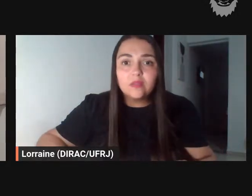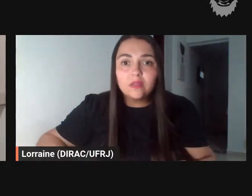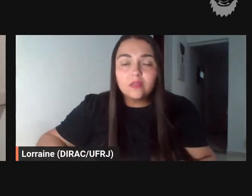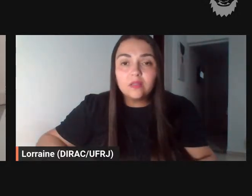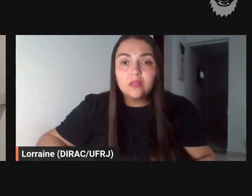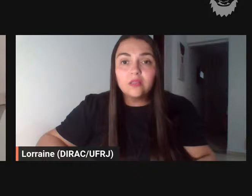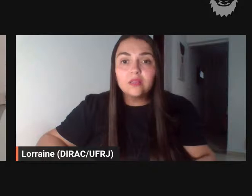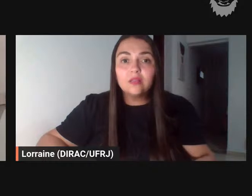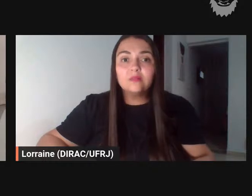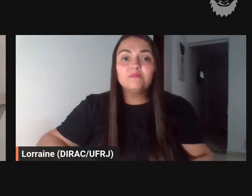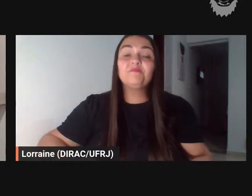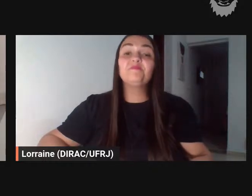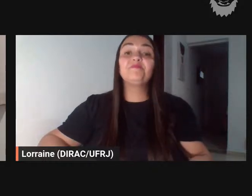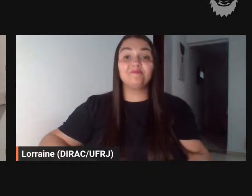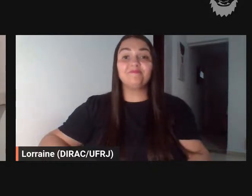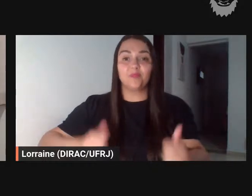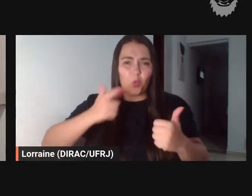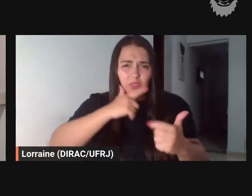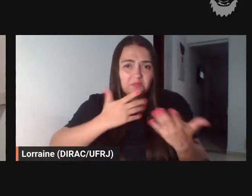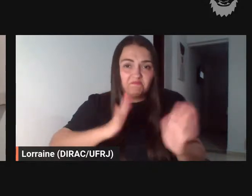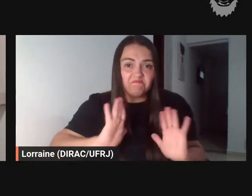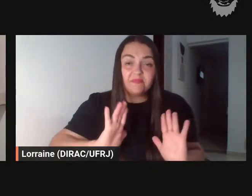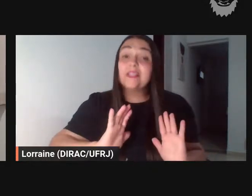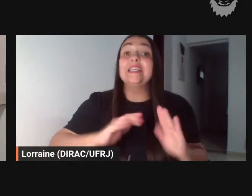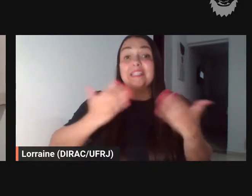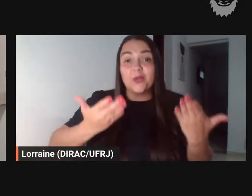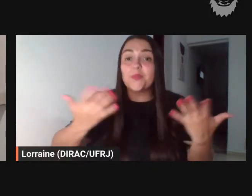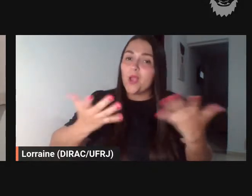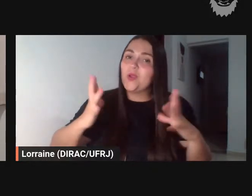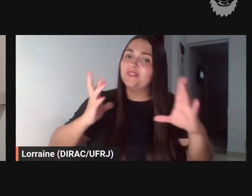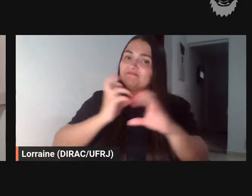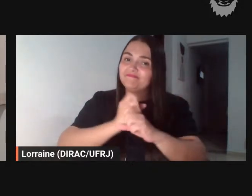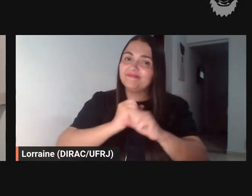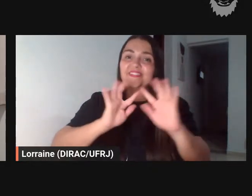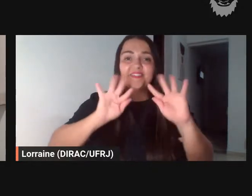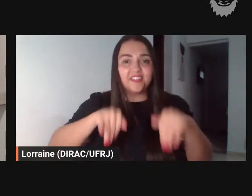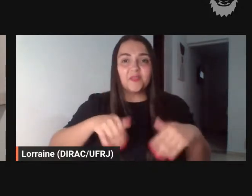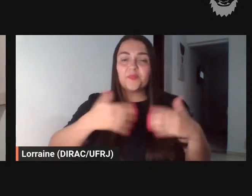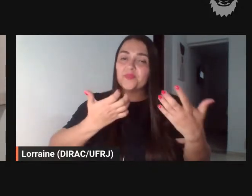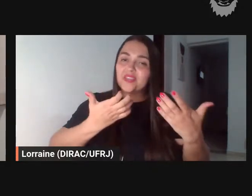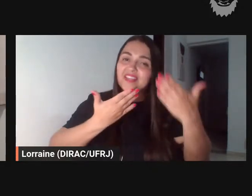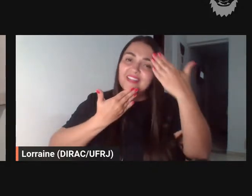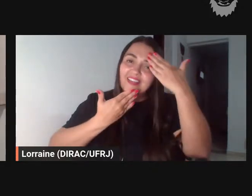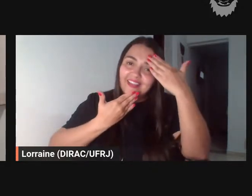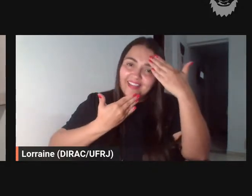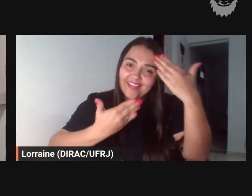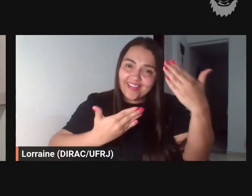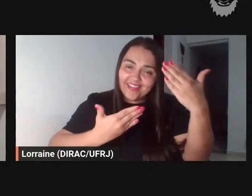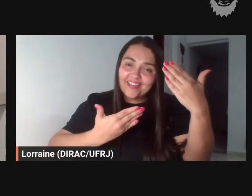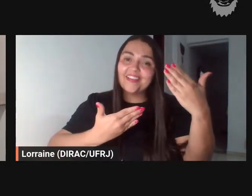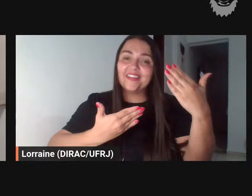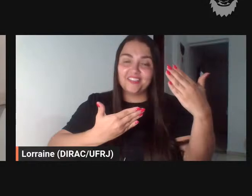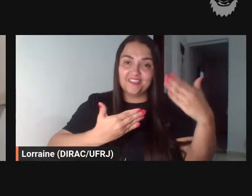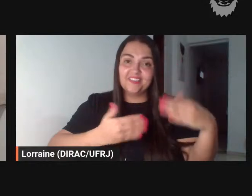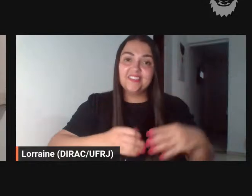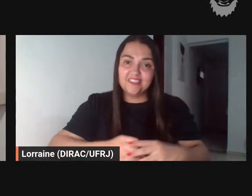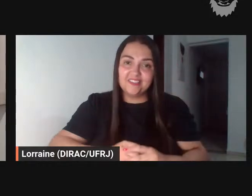então pessoal eu já finalizo aqui a minha fala agradecendo demais a